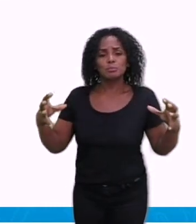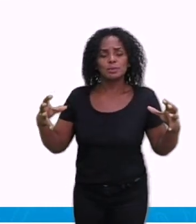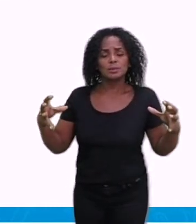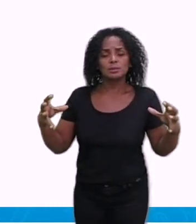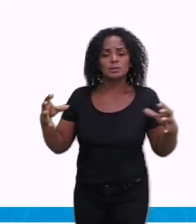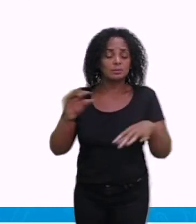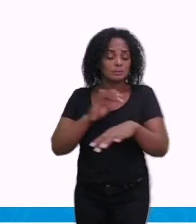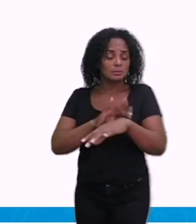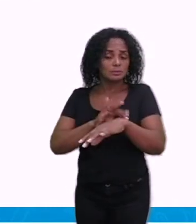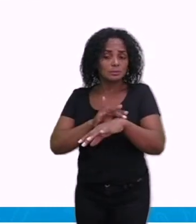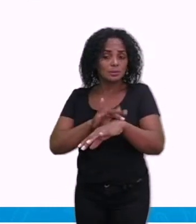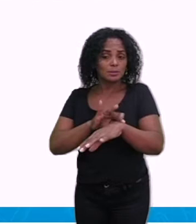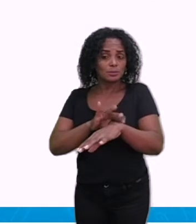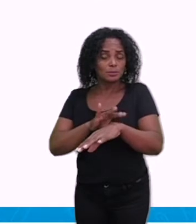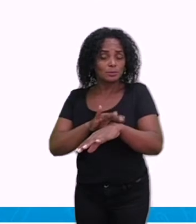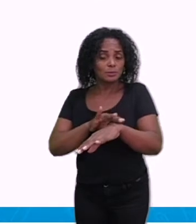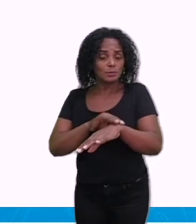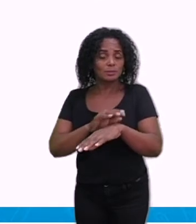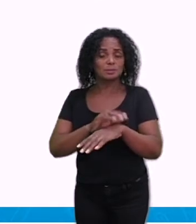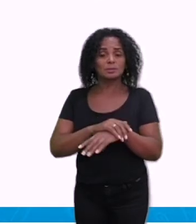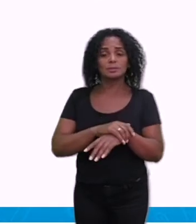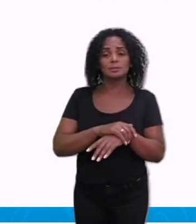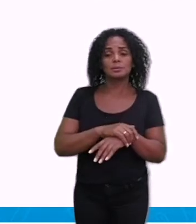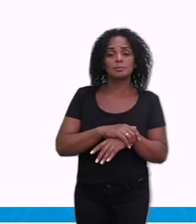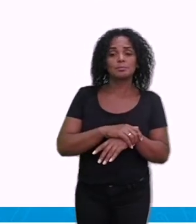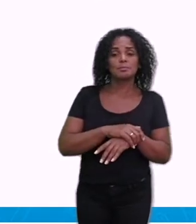dessa doença ou da procriação,